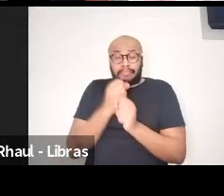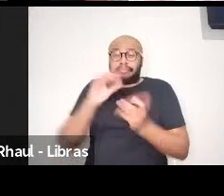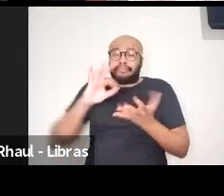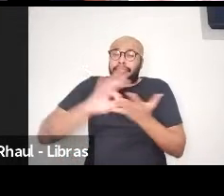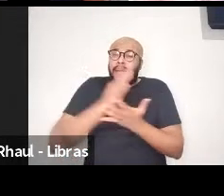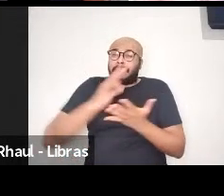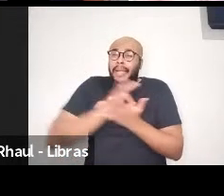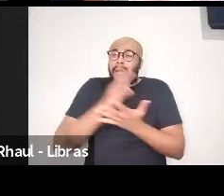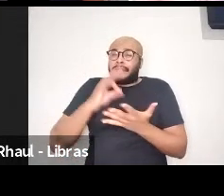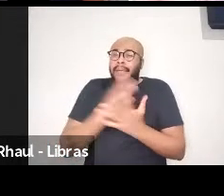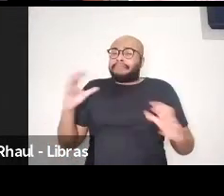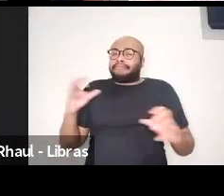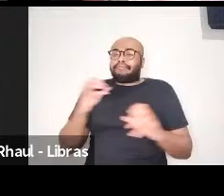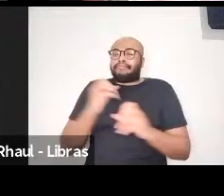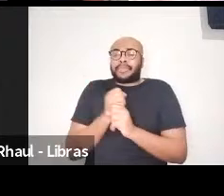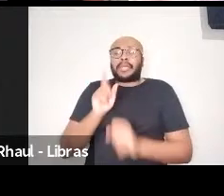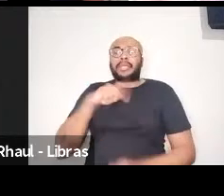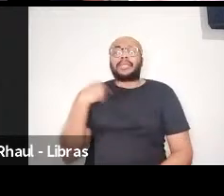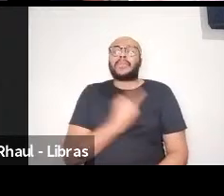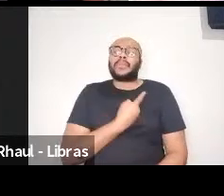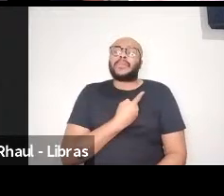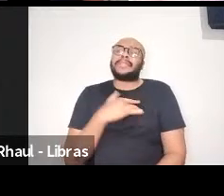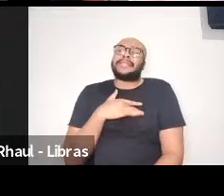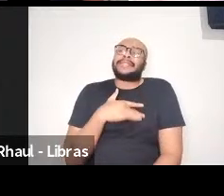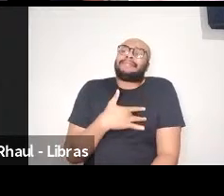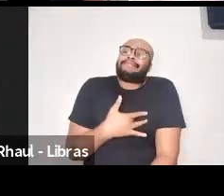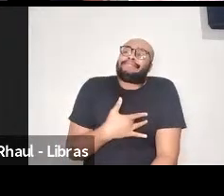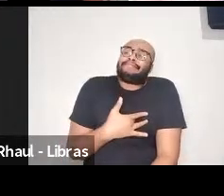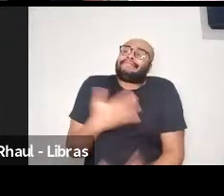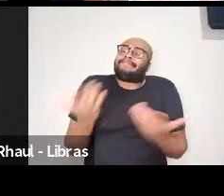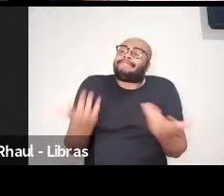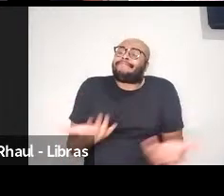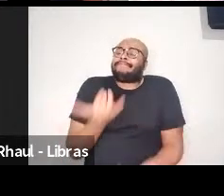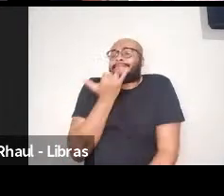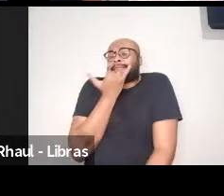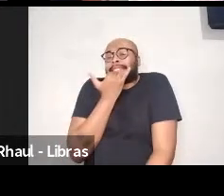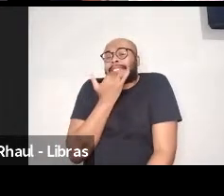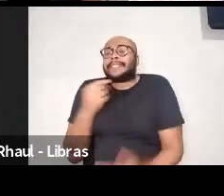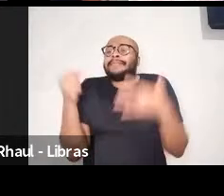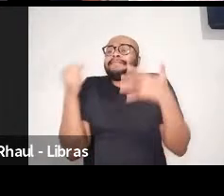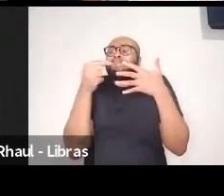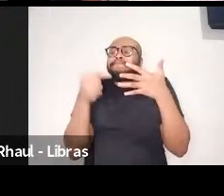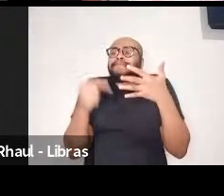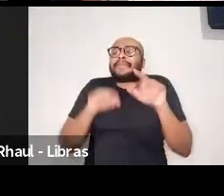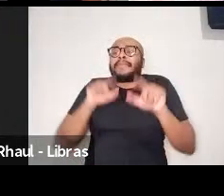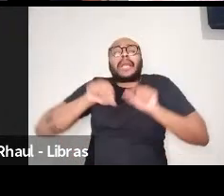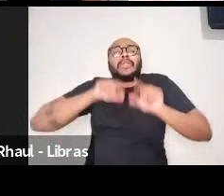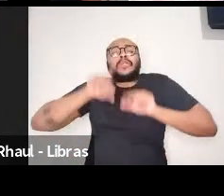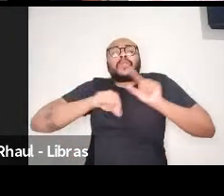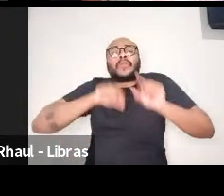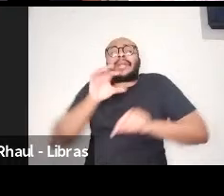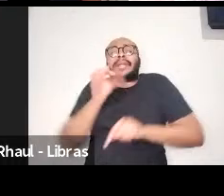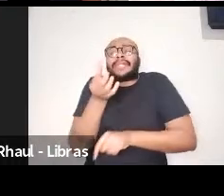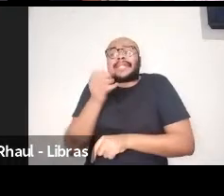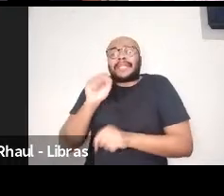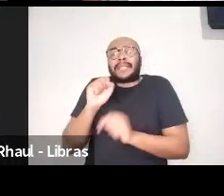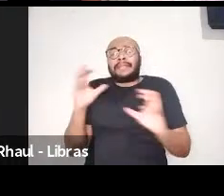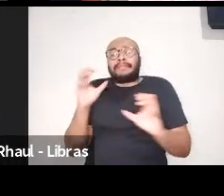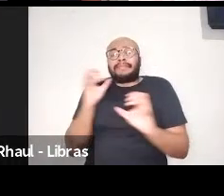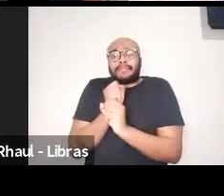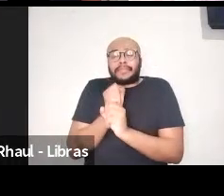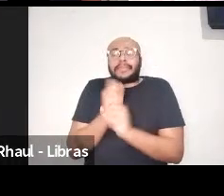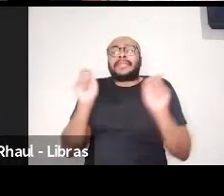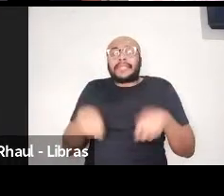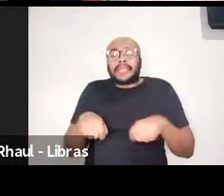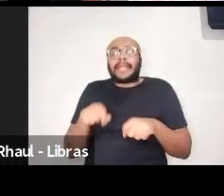dor no coração de aplicar critérios de seleção, então fizemos com que, na sala, coubesse